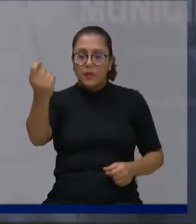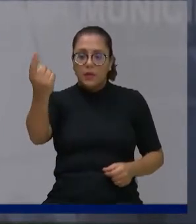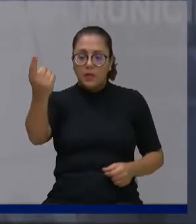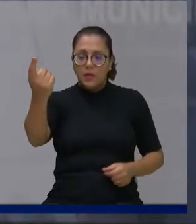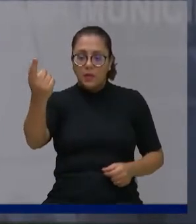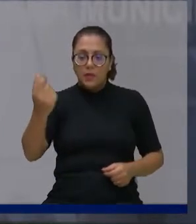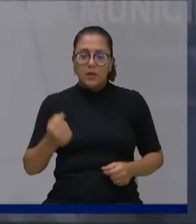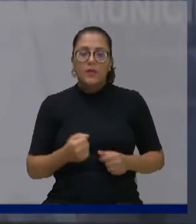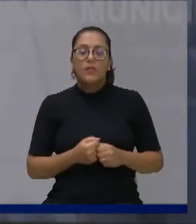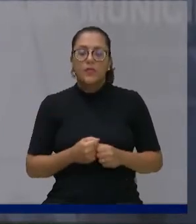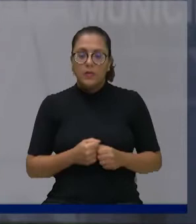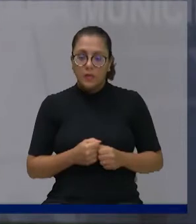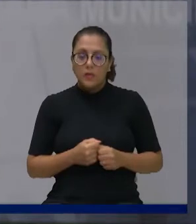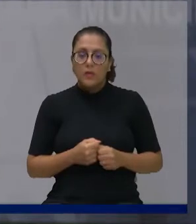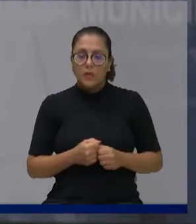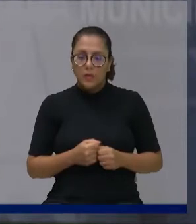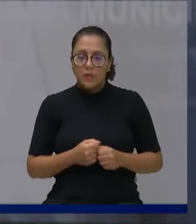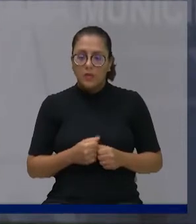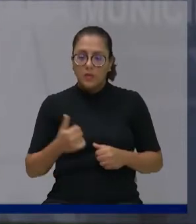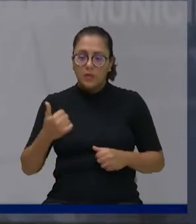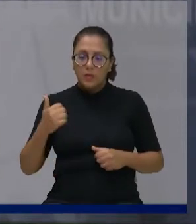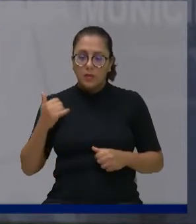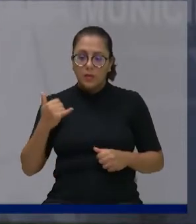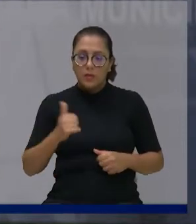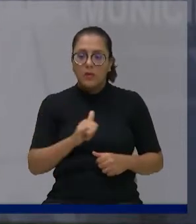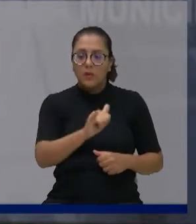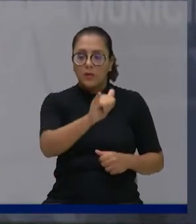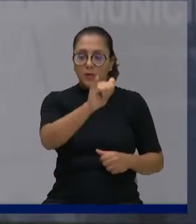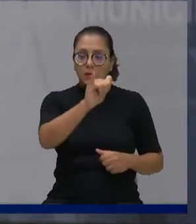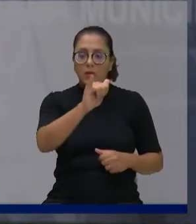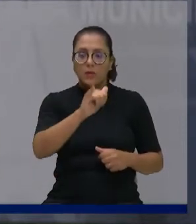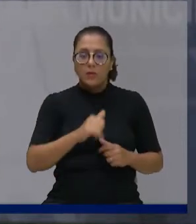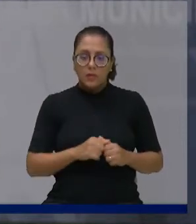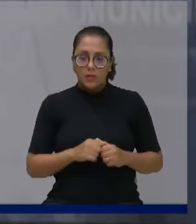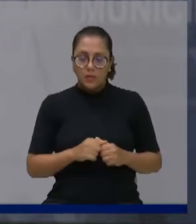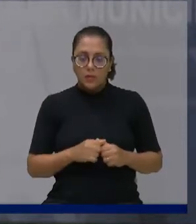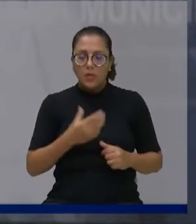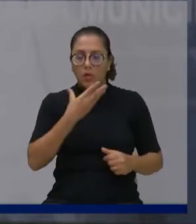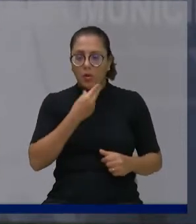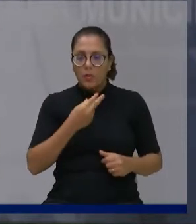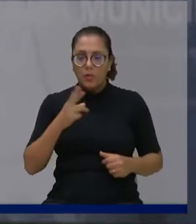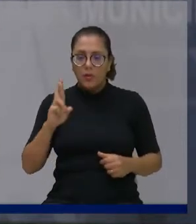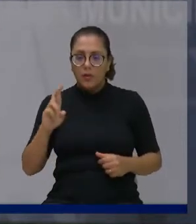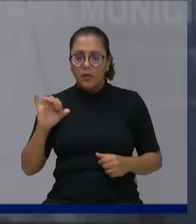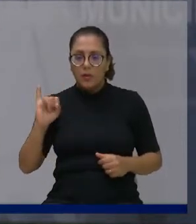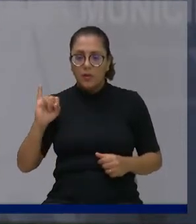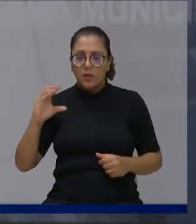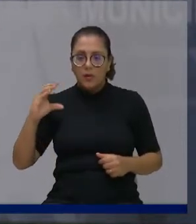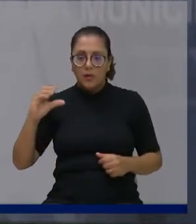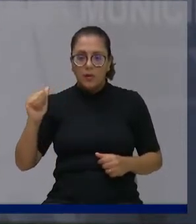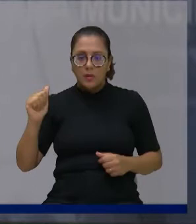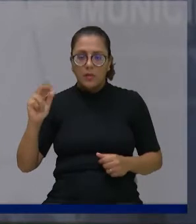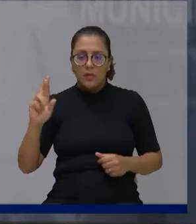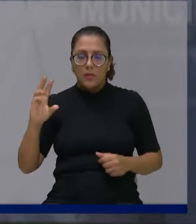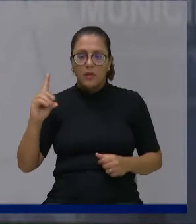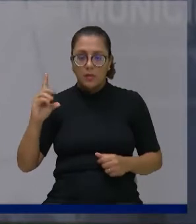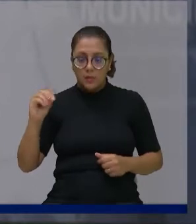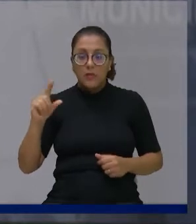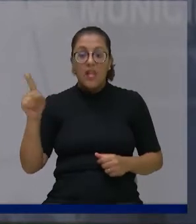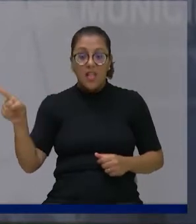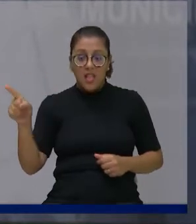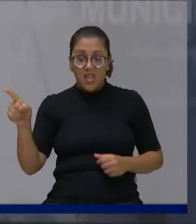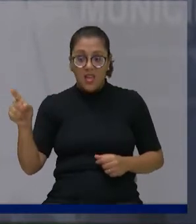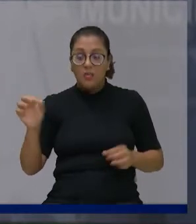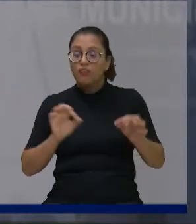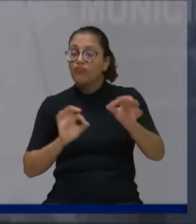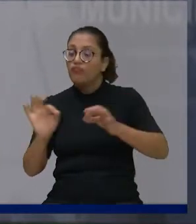desse satélite, foi aquele cara que foi mandado embora, o Ricardo Galvão, que saiu pela porta dos fundos, mas foi ele que fez o satélite.